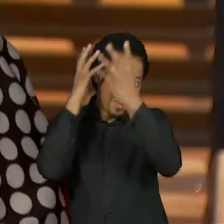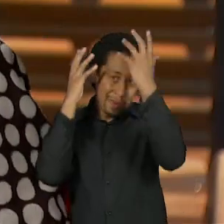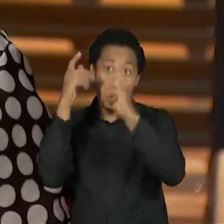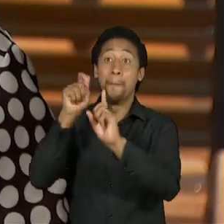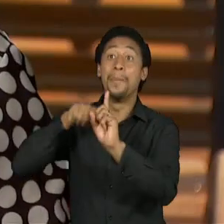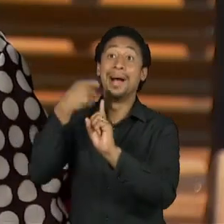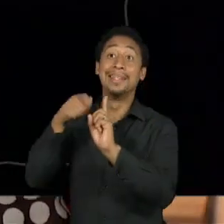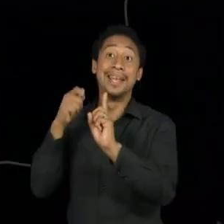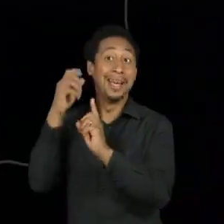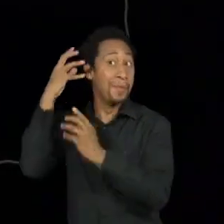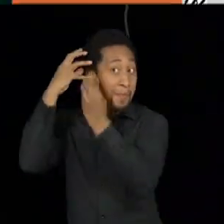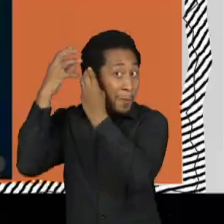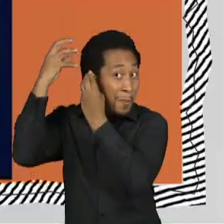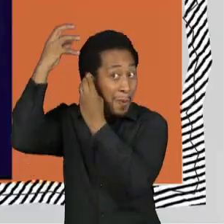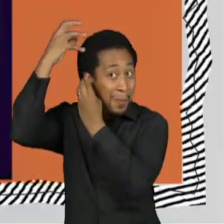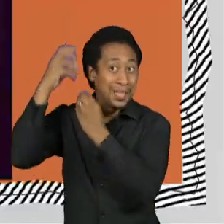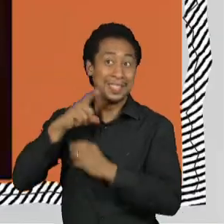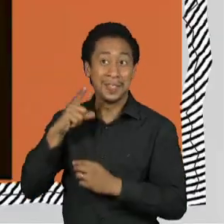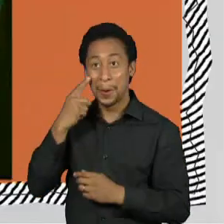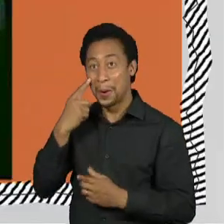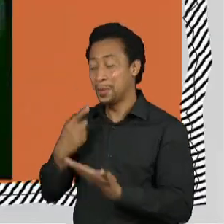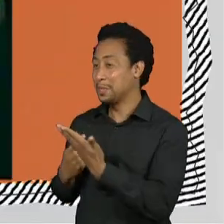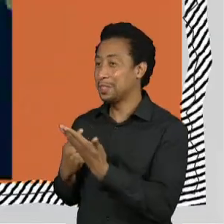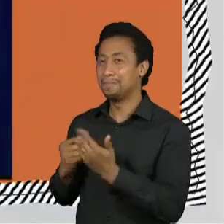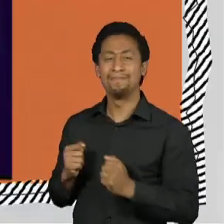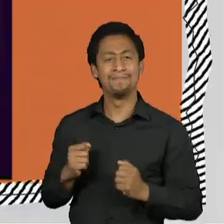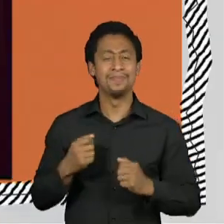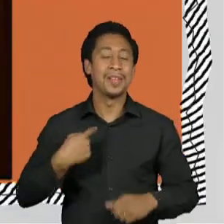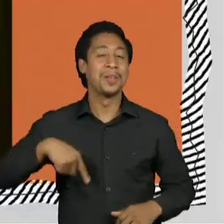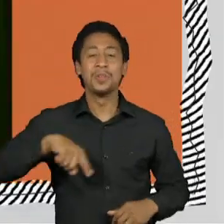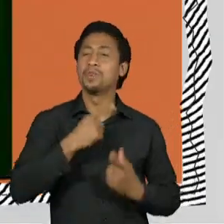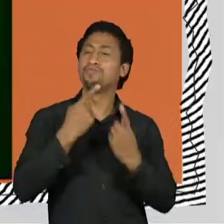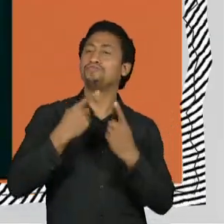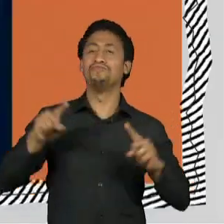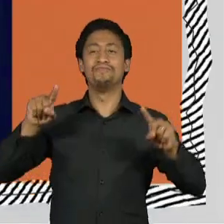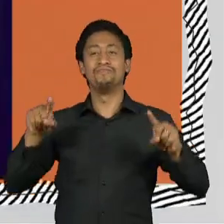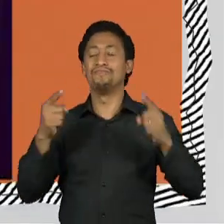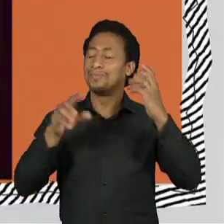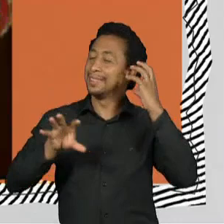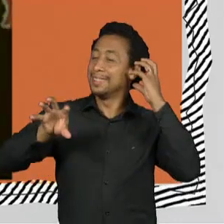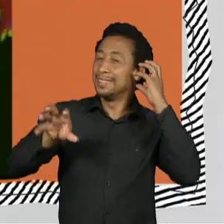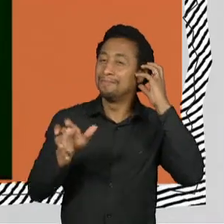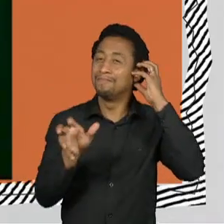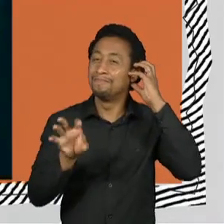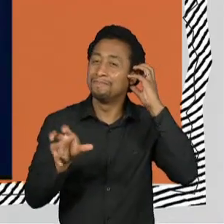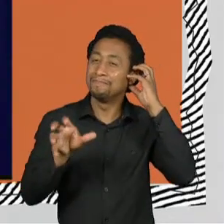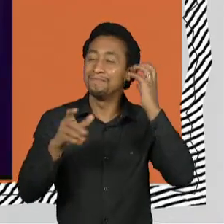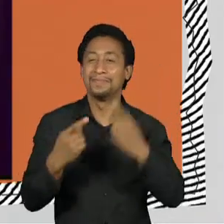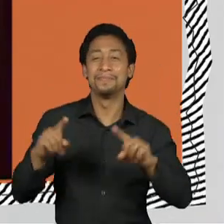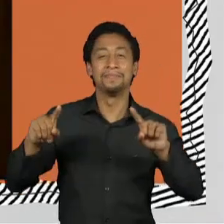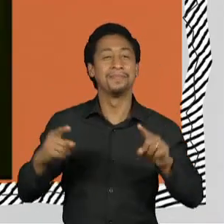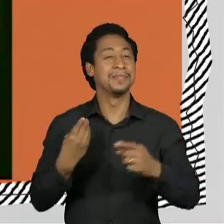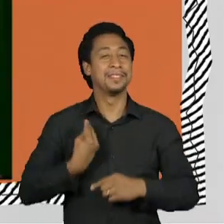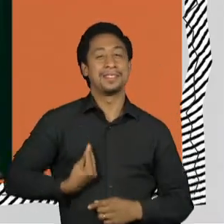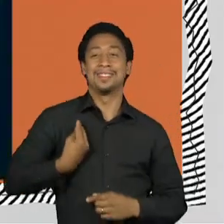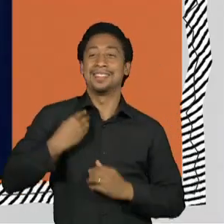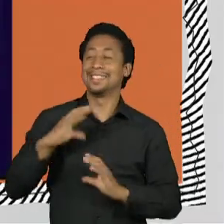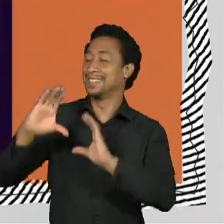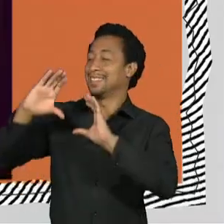cabeça, etc. Nós somos as cantoras do rádio, levamos a vida a